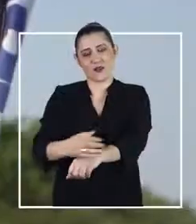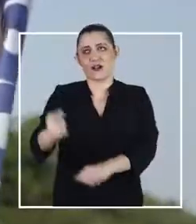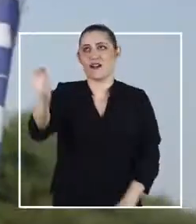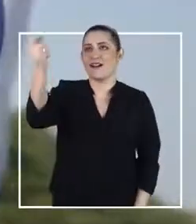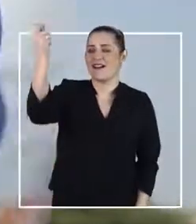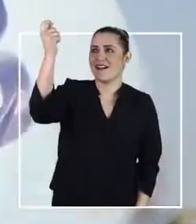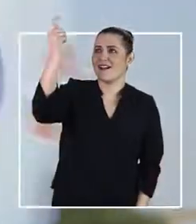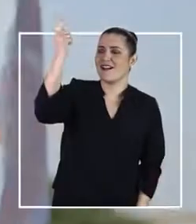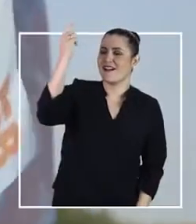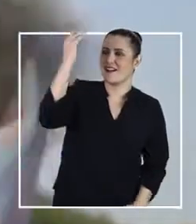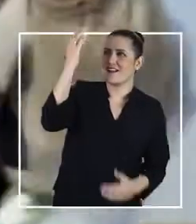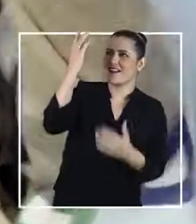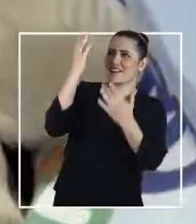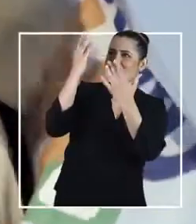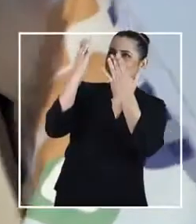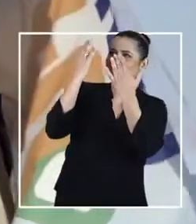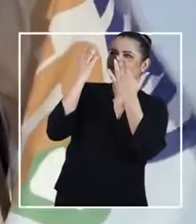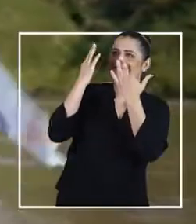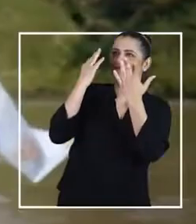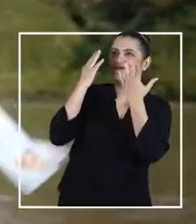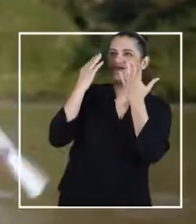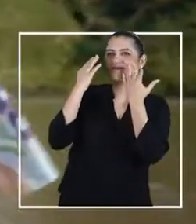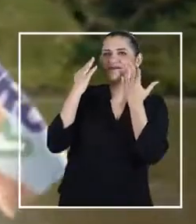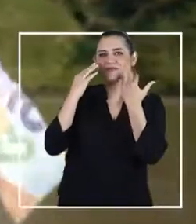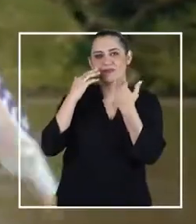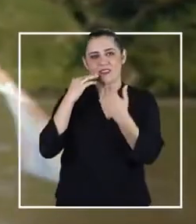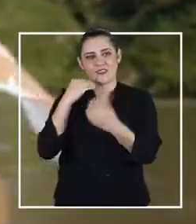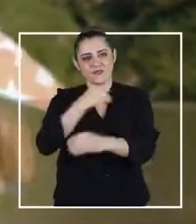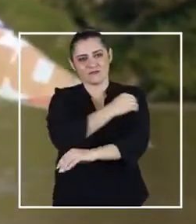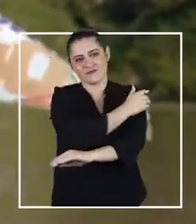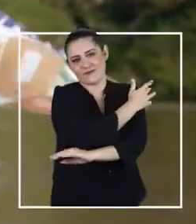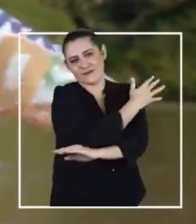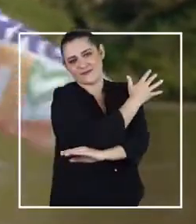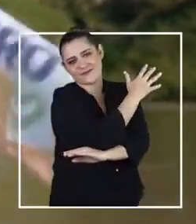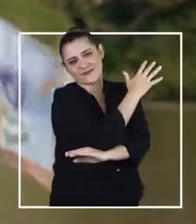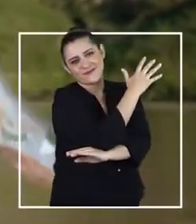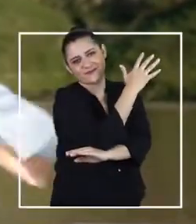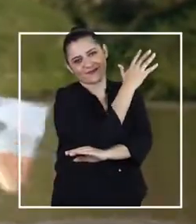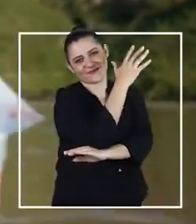Branco. Que este sol, a brilhar soberano,